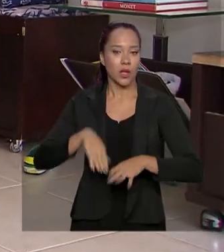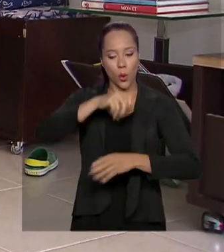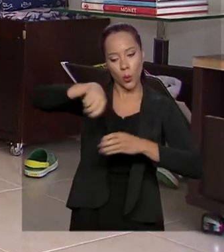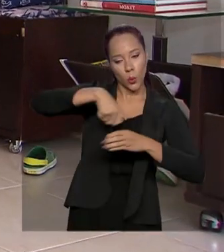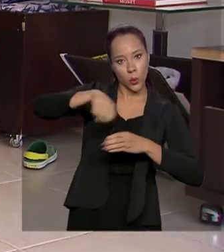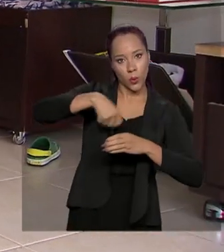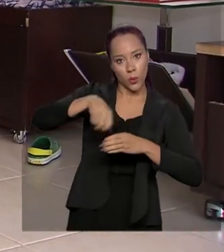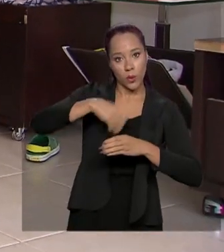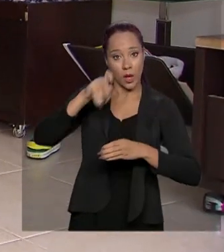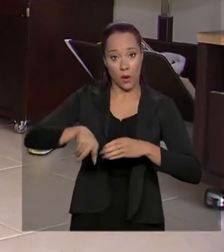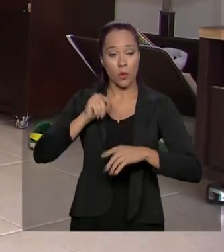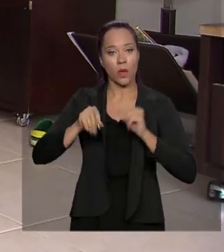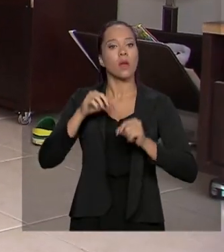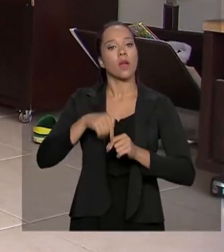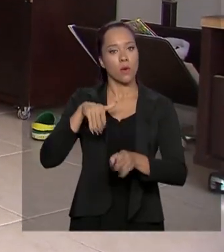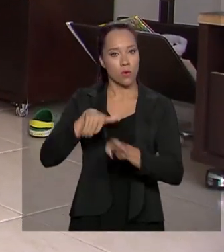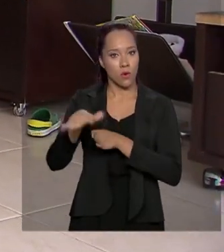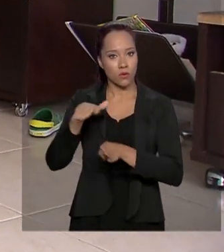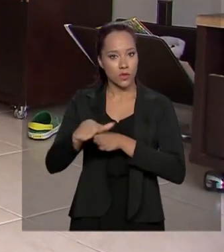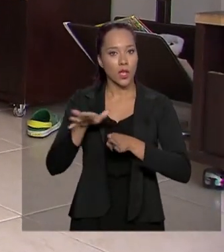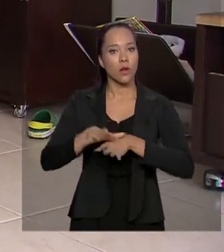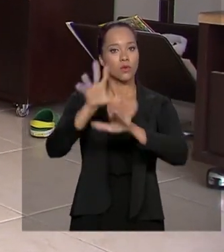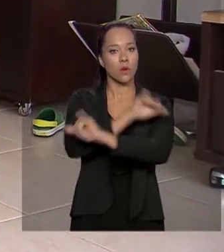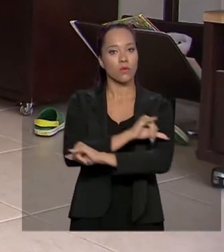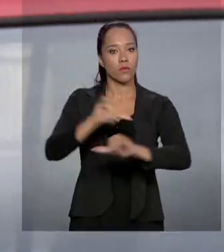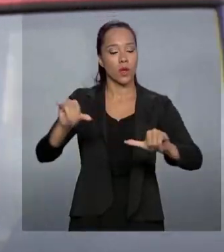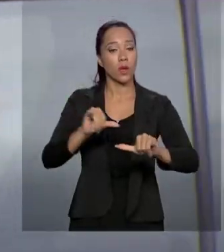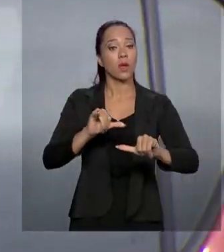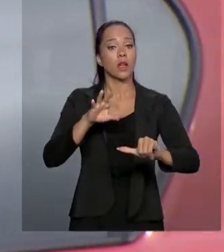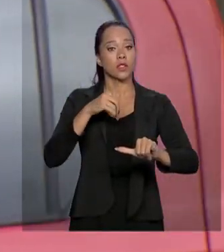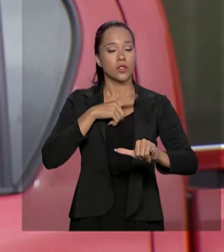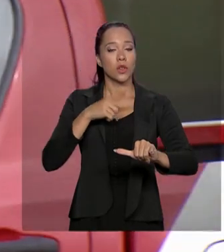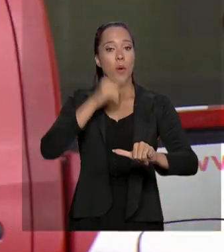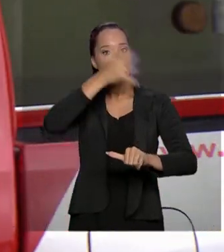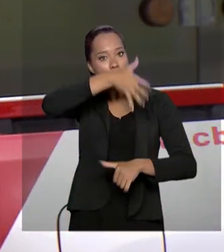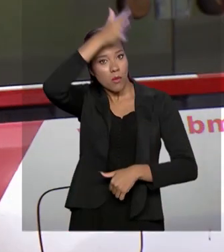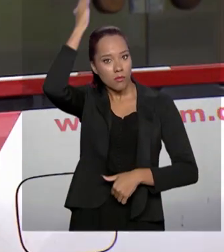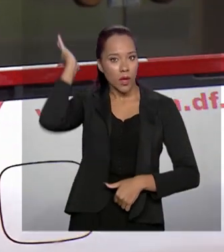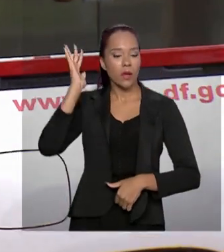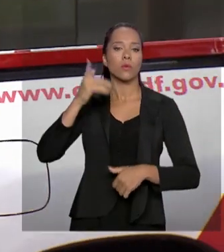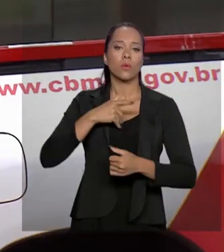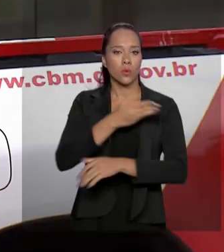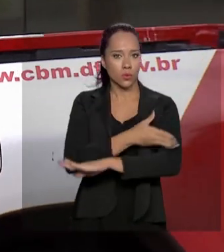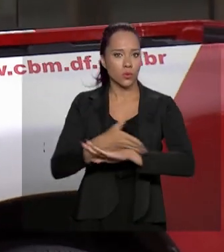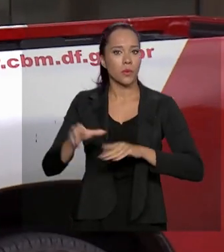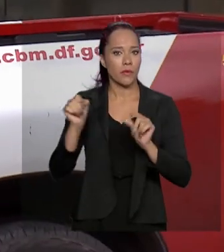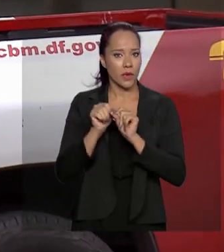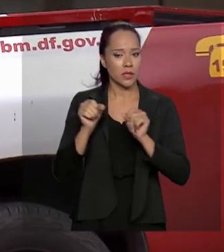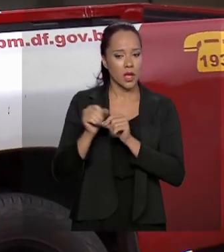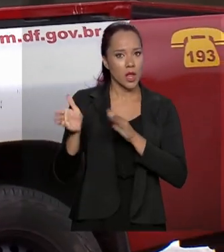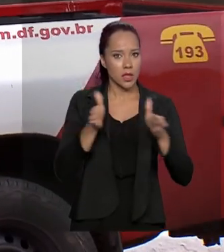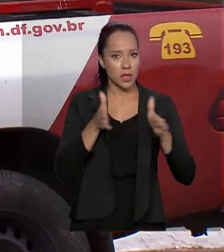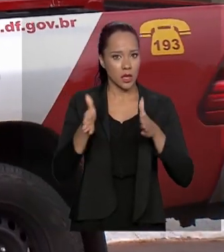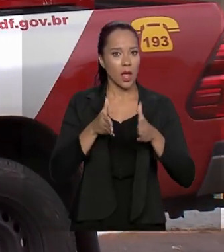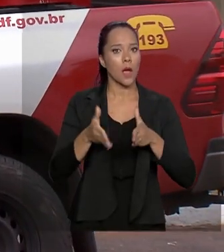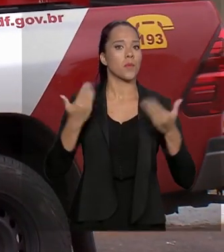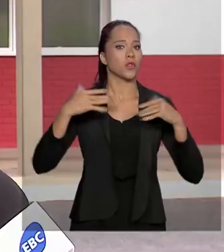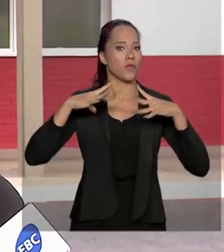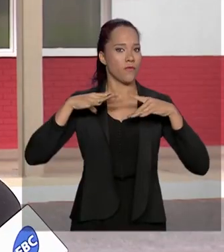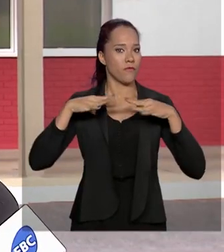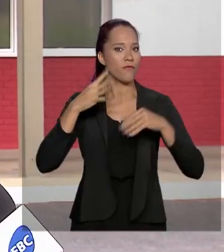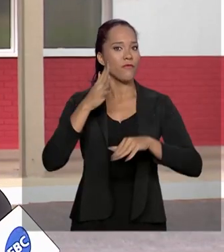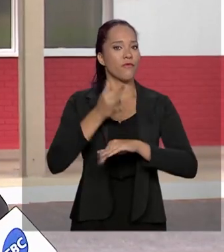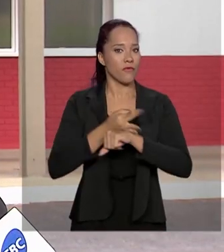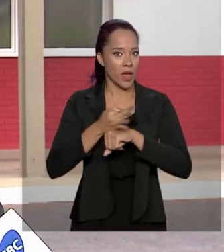é exatamente uma das dicas da campanha de conscientização que o Corpo de Bombeiros costuma fazer em época de recesso escolar.